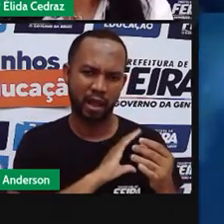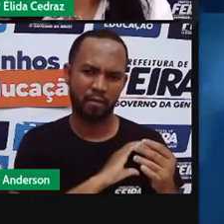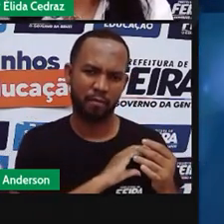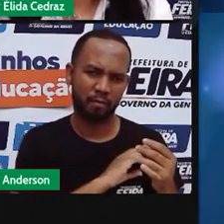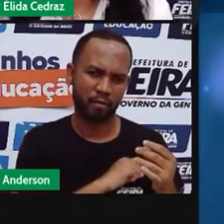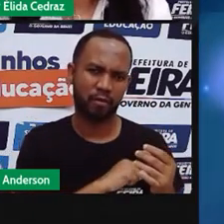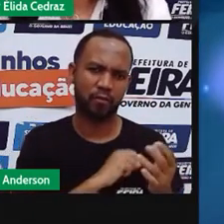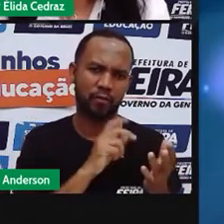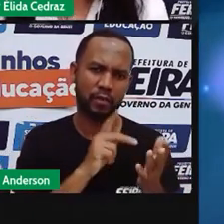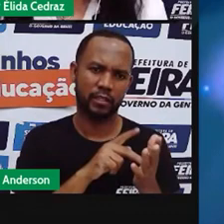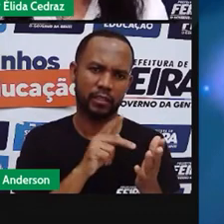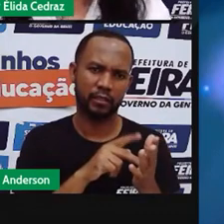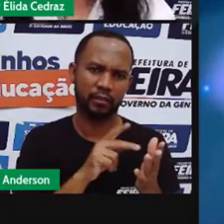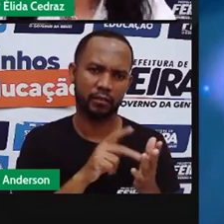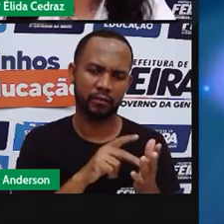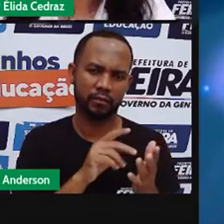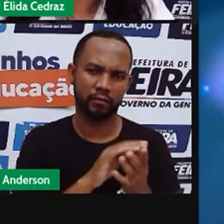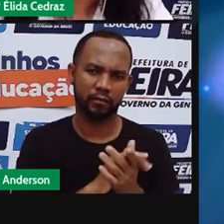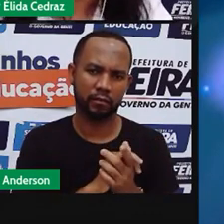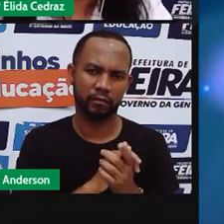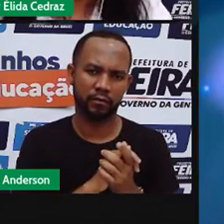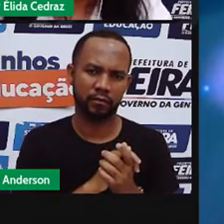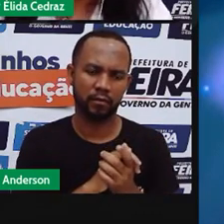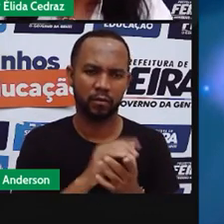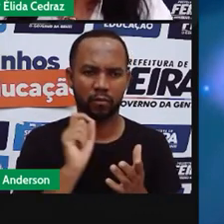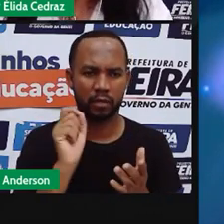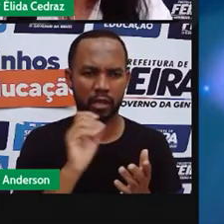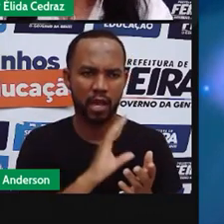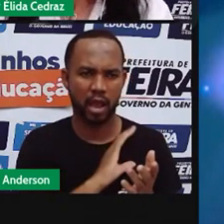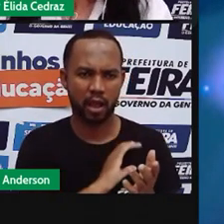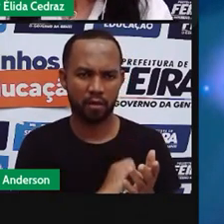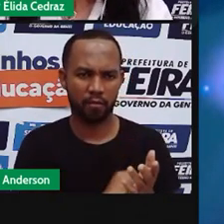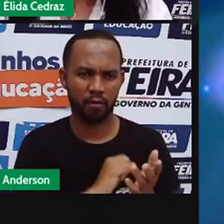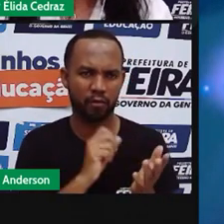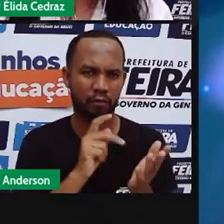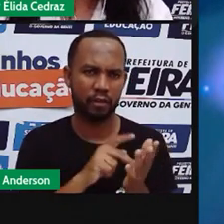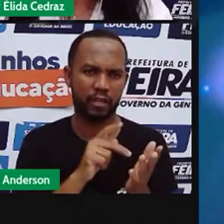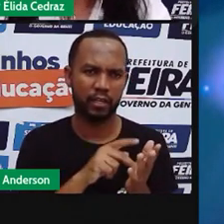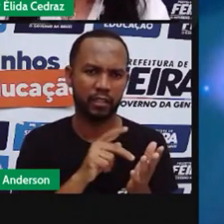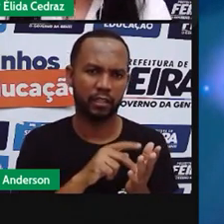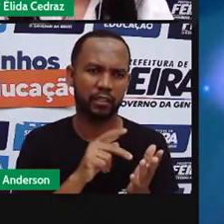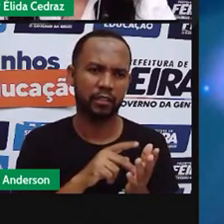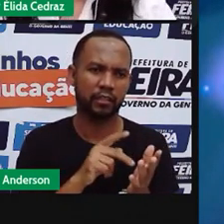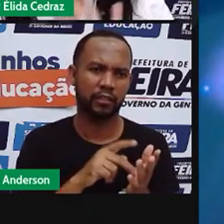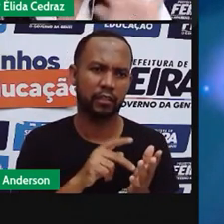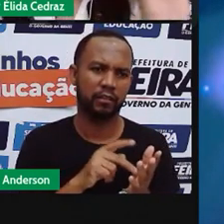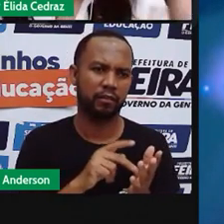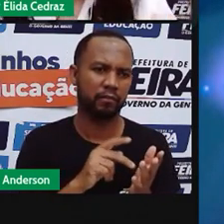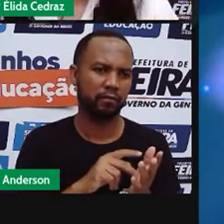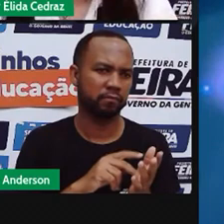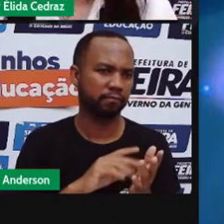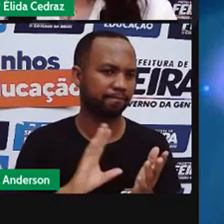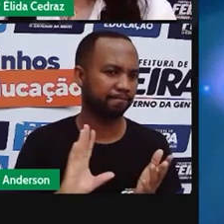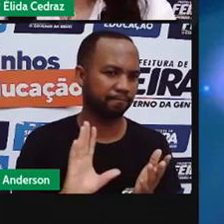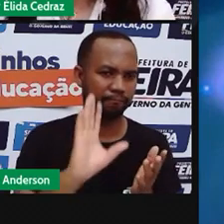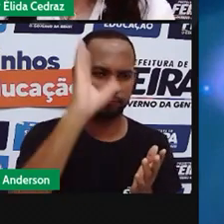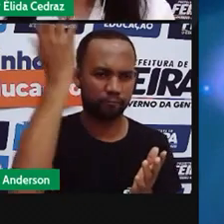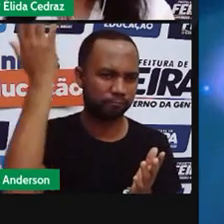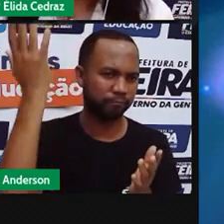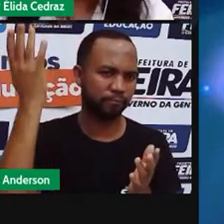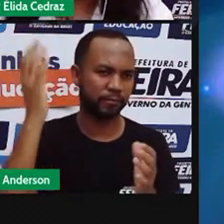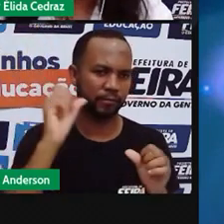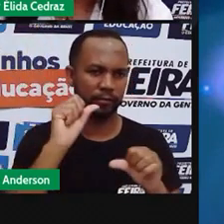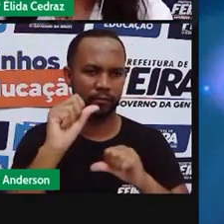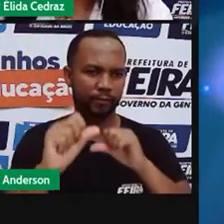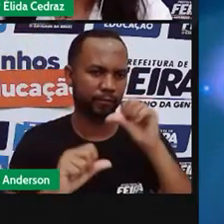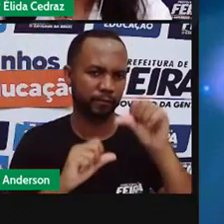fera. Verdade. E ela declarou seu amor. E de repente, da mesma forma como ele foi